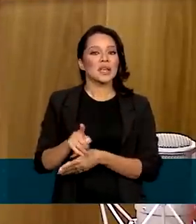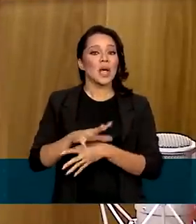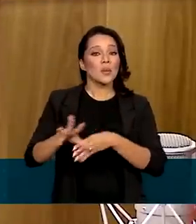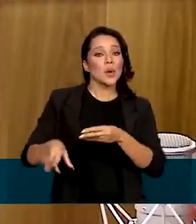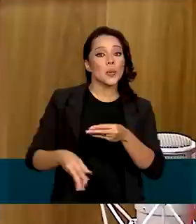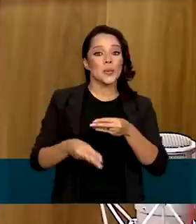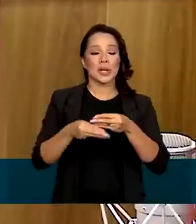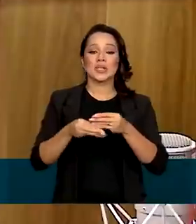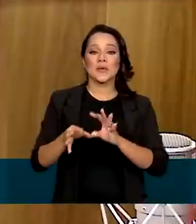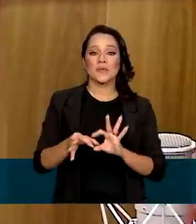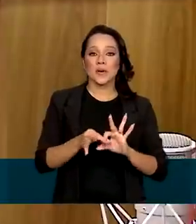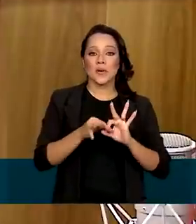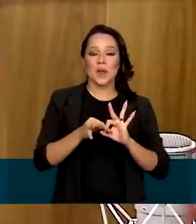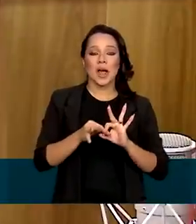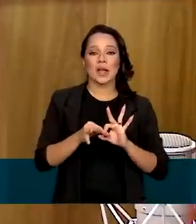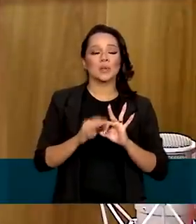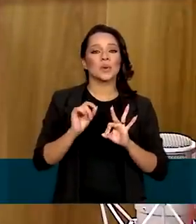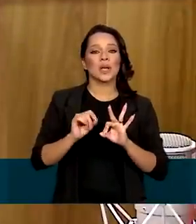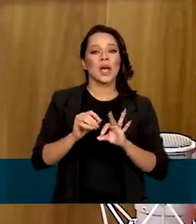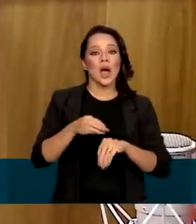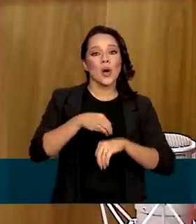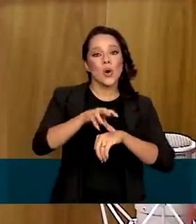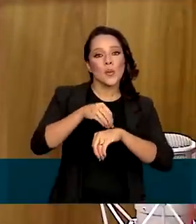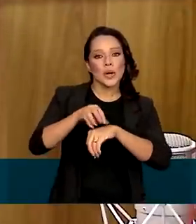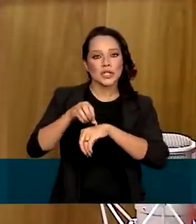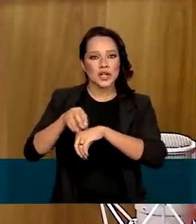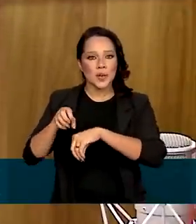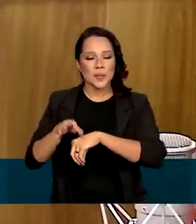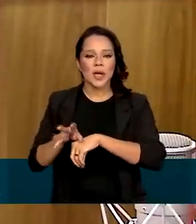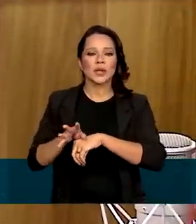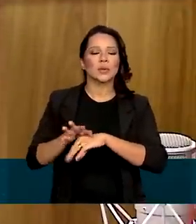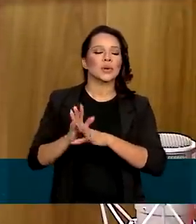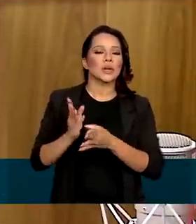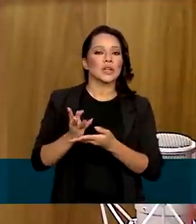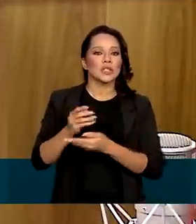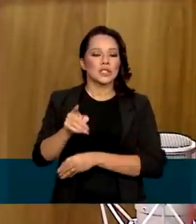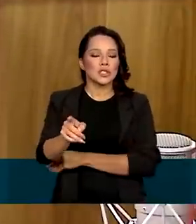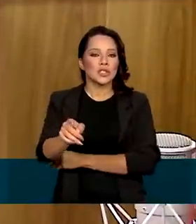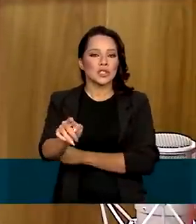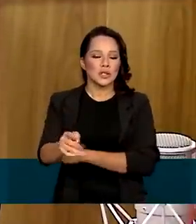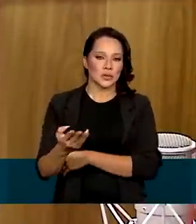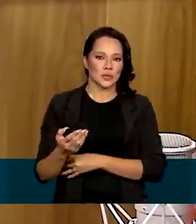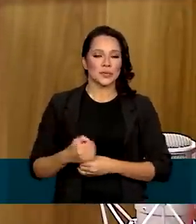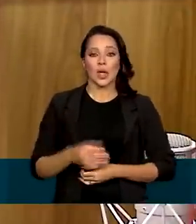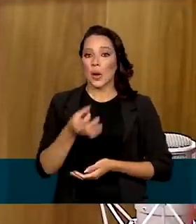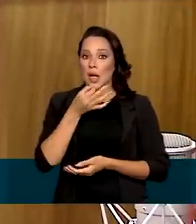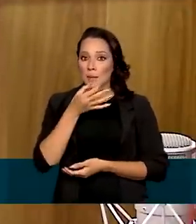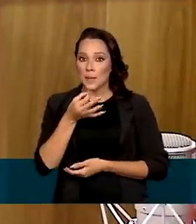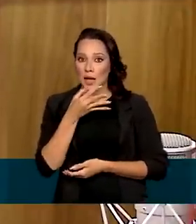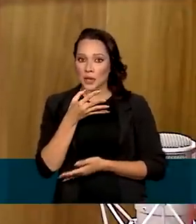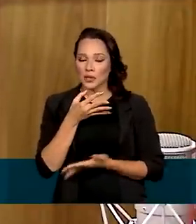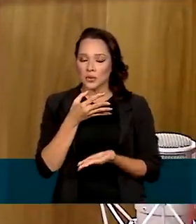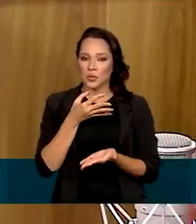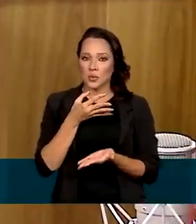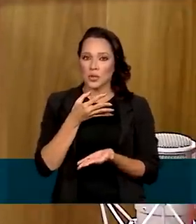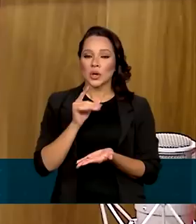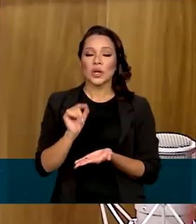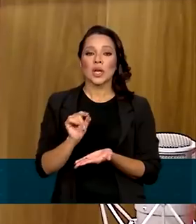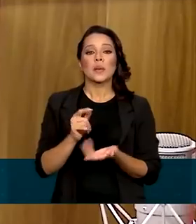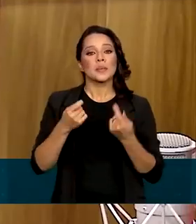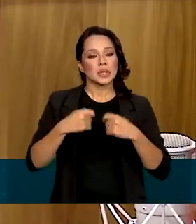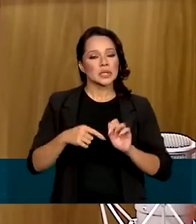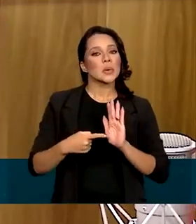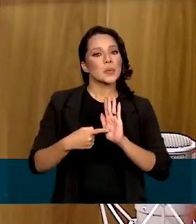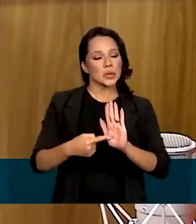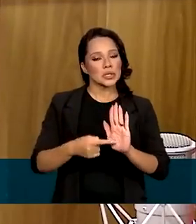incorporação vinculada ao compartilhamento de risco. Ou seja, o medicamento, na prática, tem que